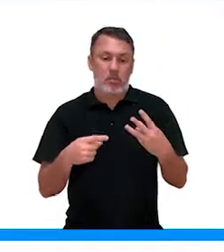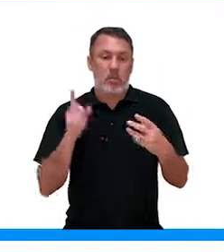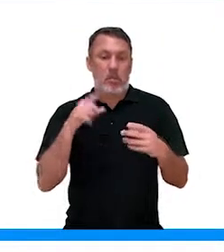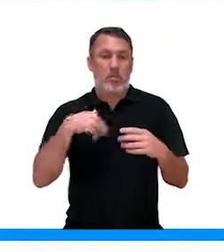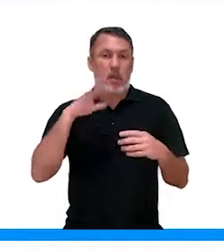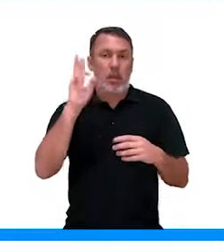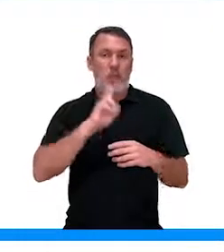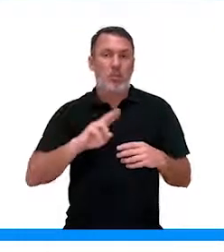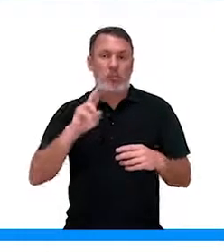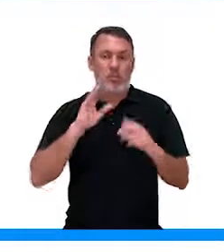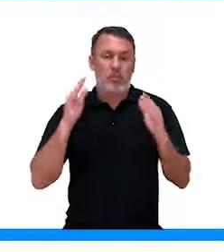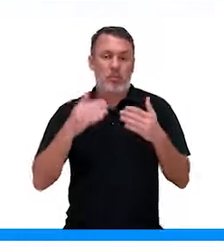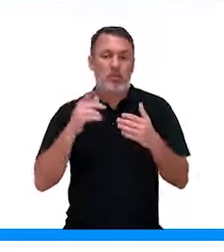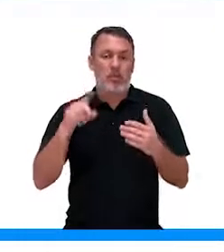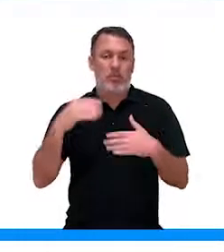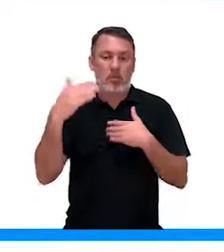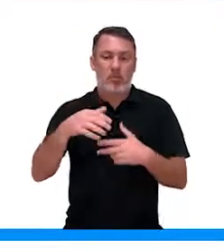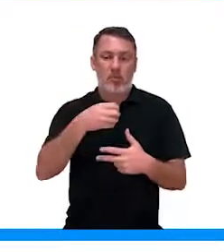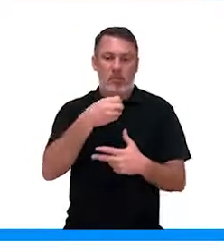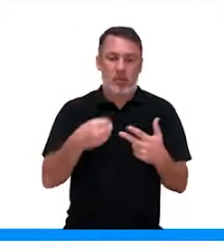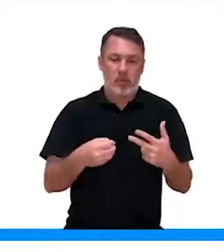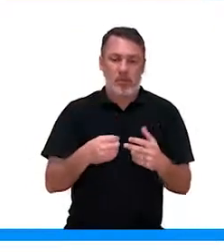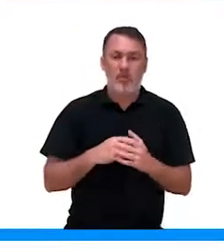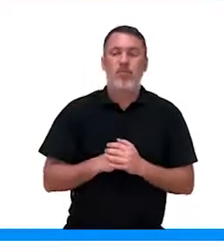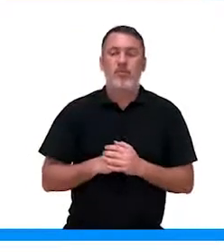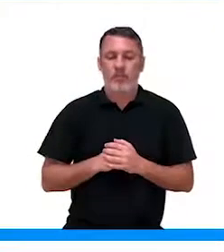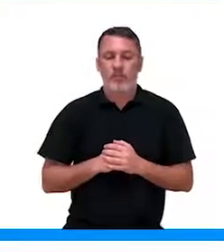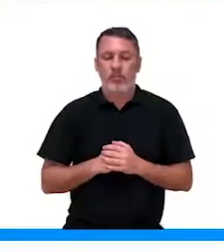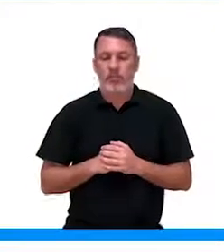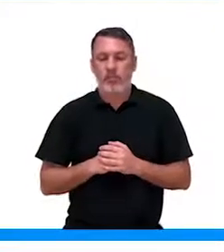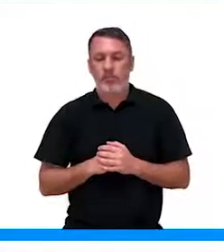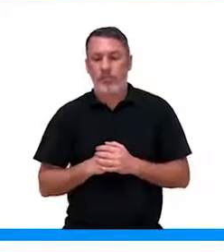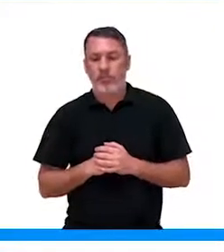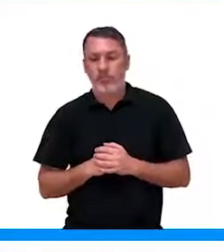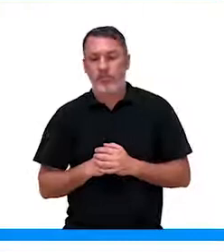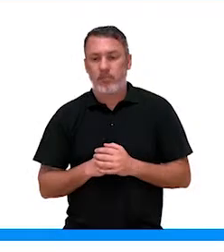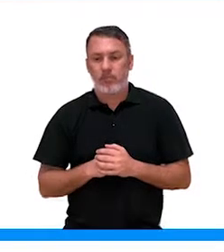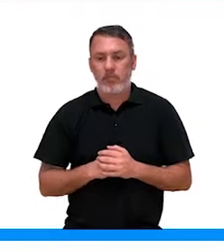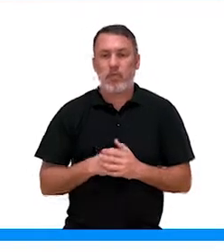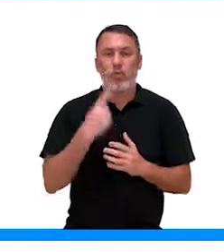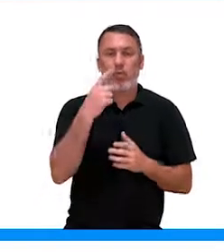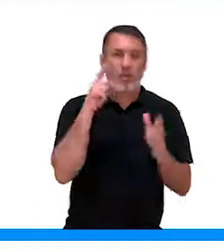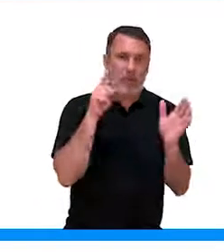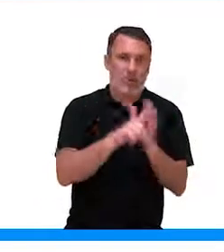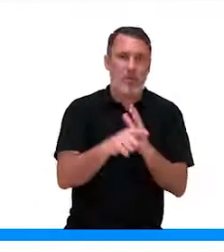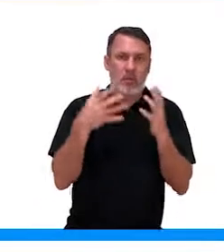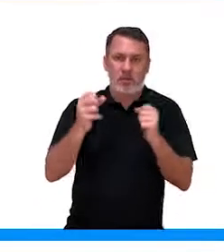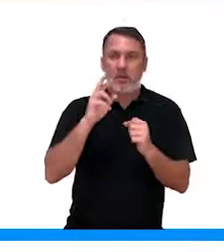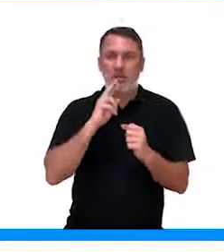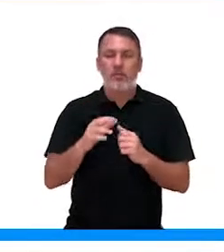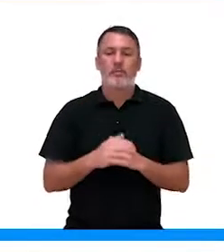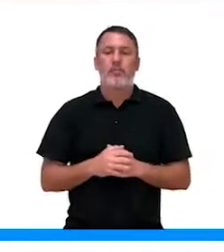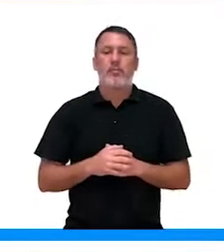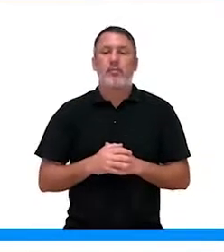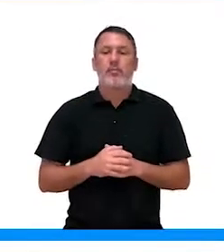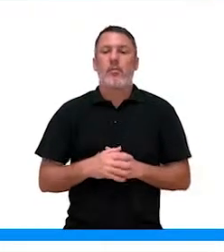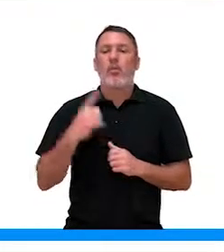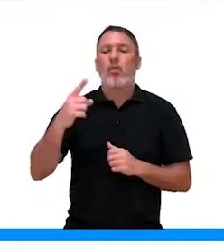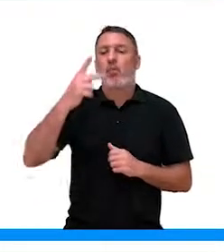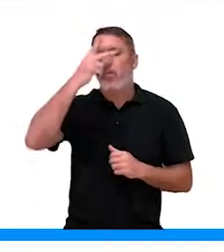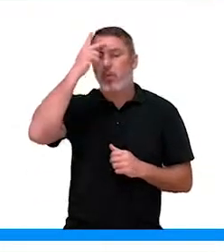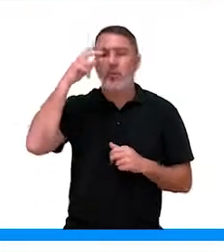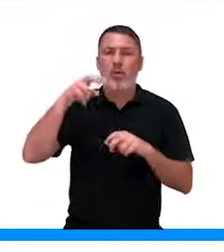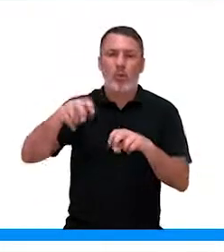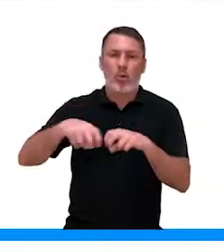geotropismo, são os que mais normalmente são cobrados dentro de questões. Uma questãozinha para a gente, um